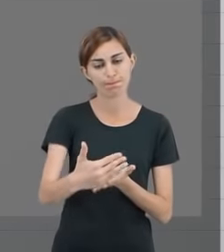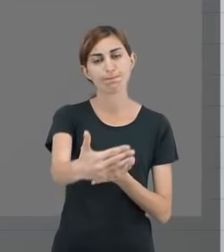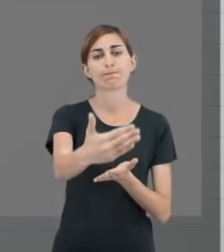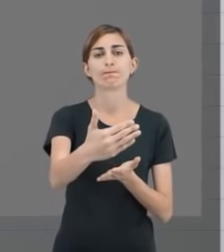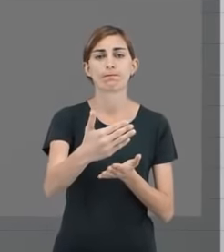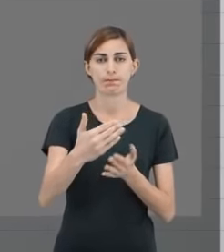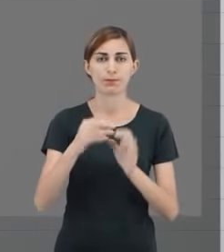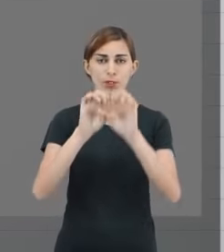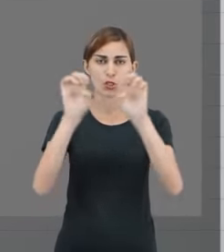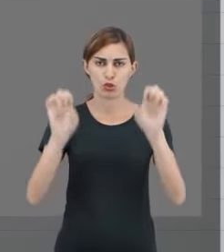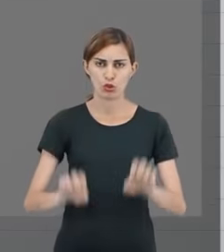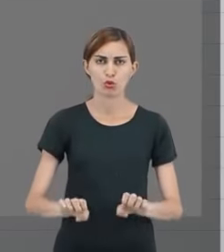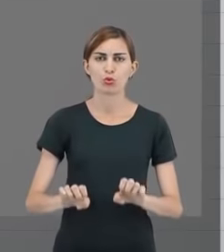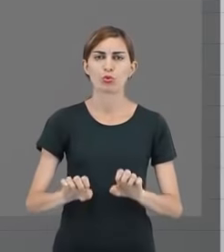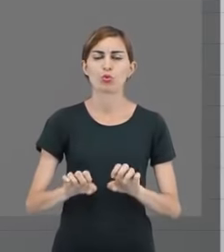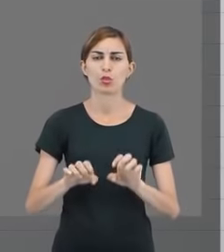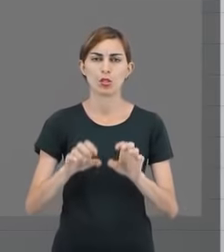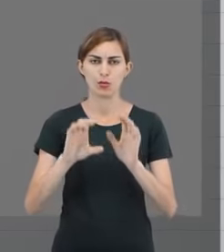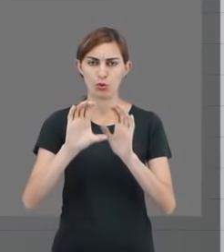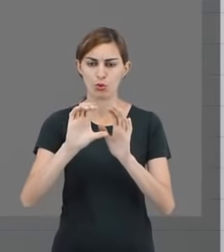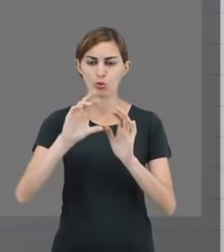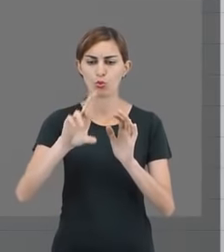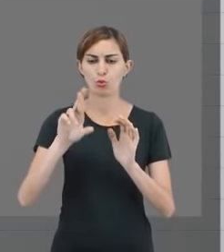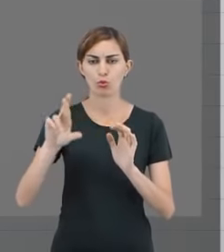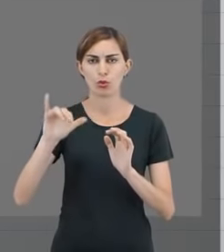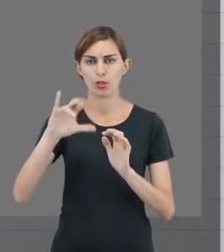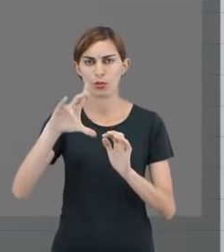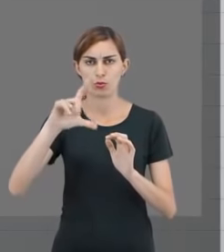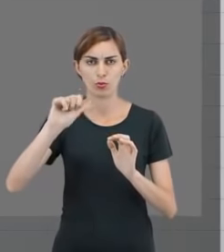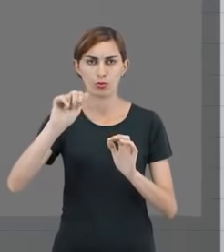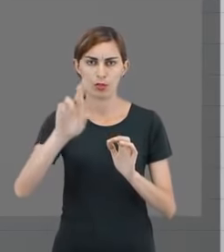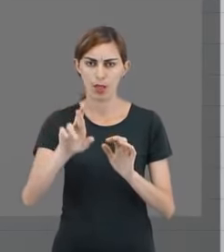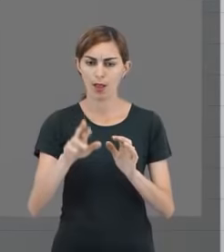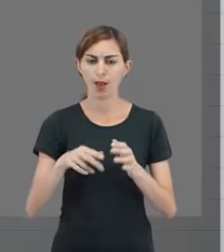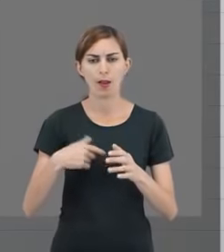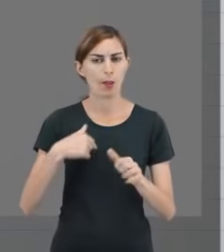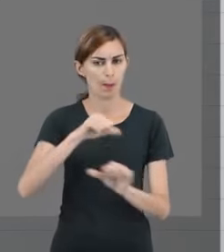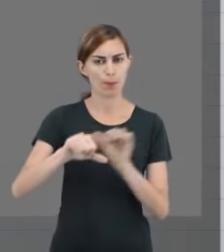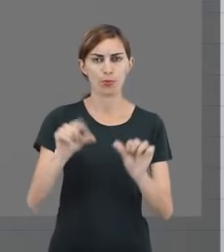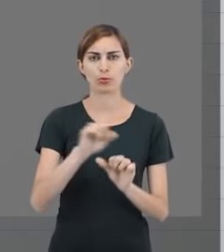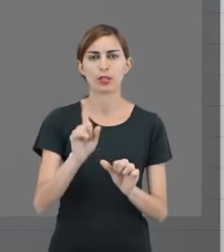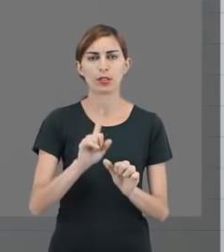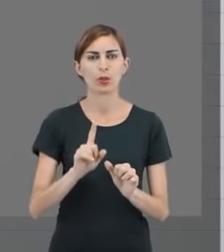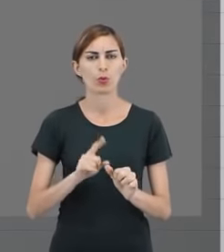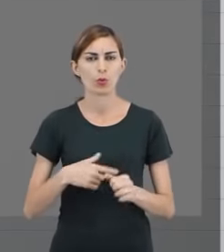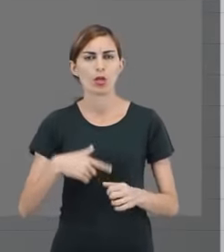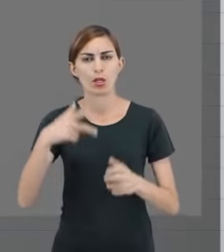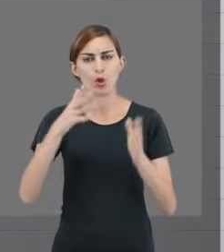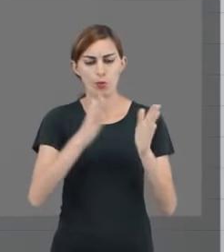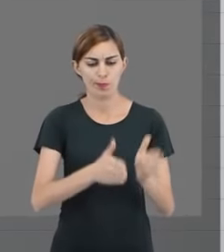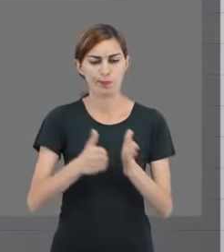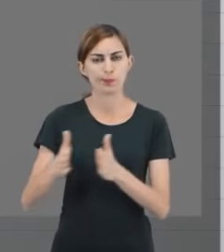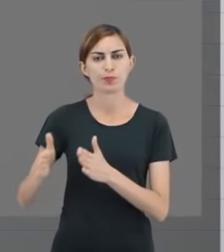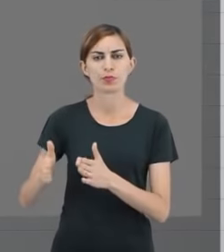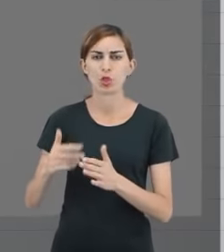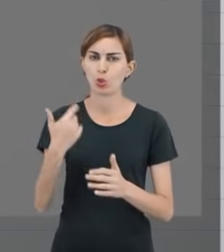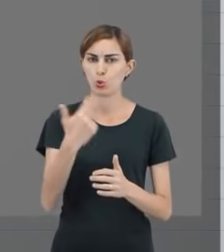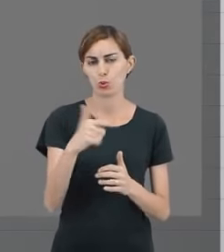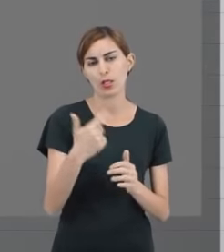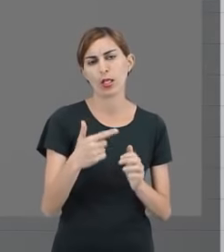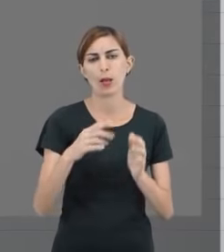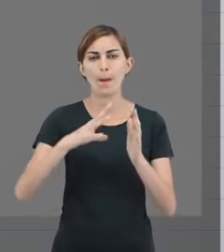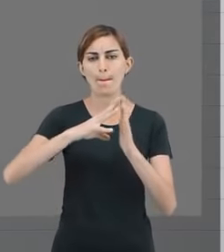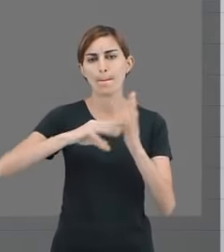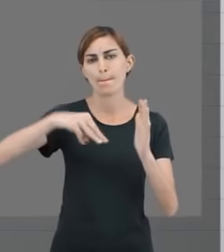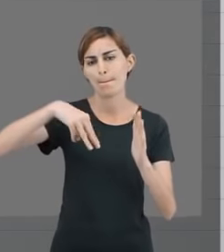A nossa estrutura curricular, ela é cíclica. O que quer dizer isso? A gente não tem ordem nos módulos.